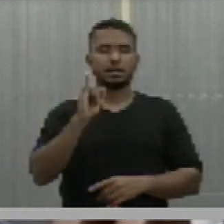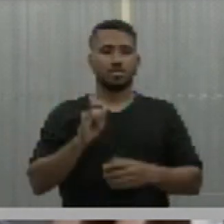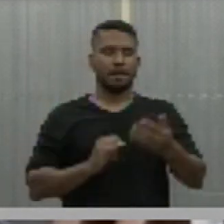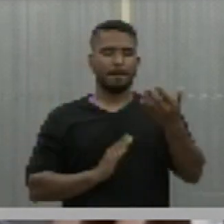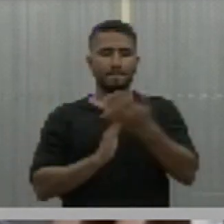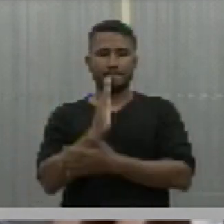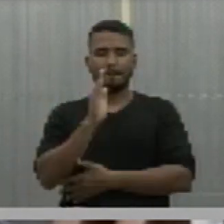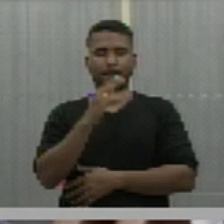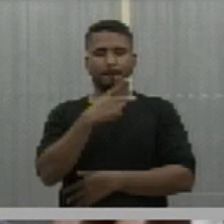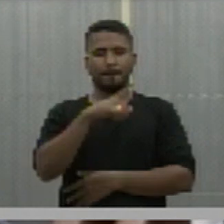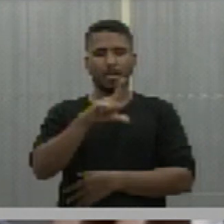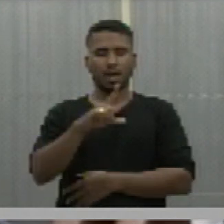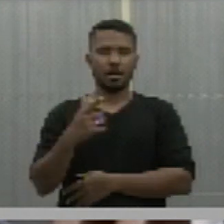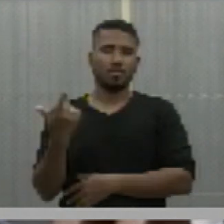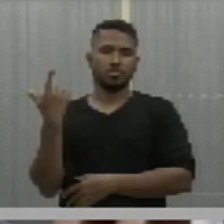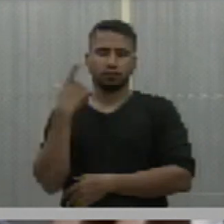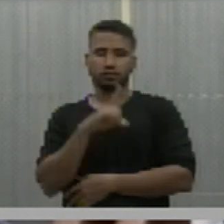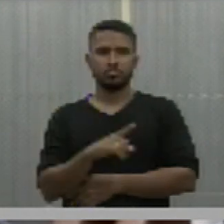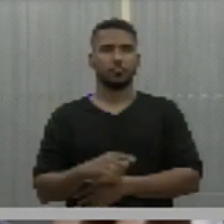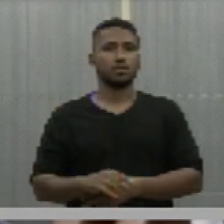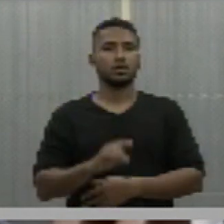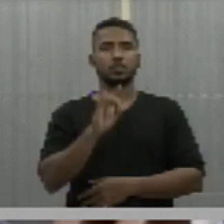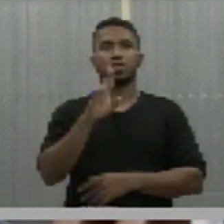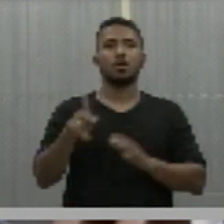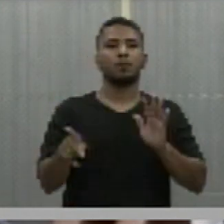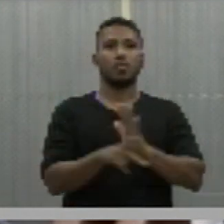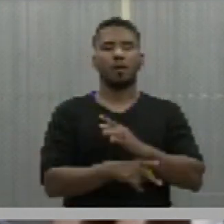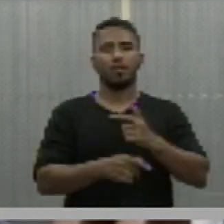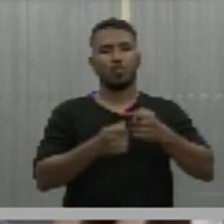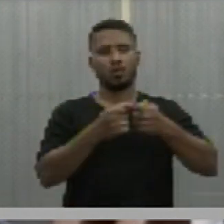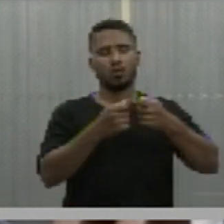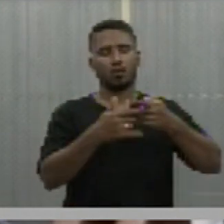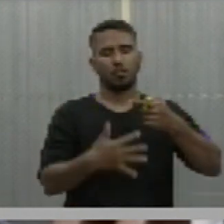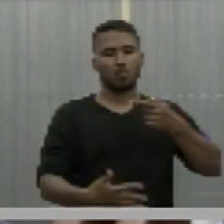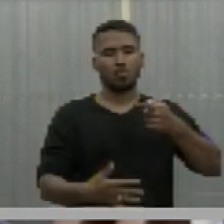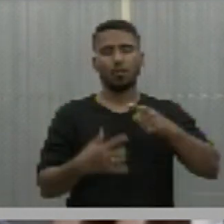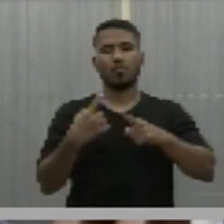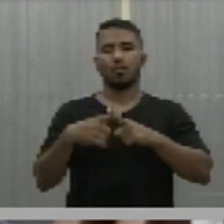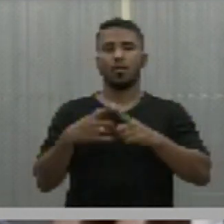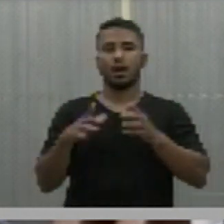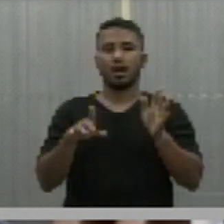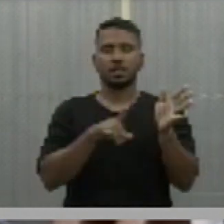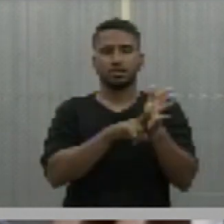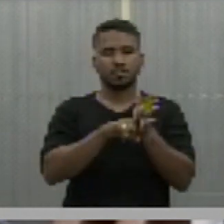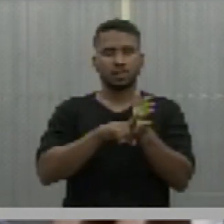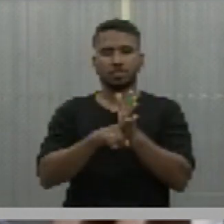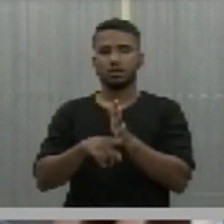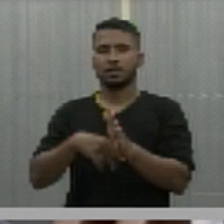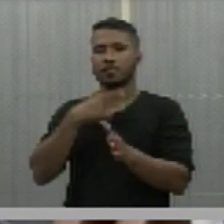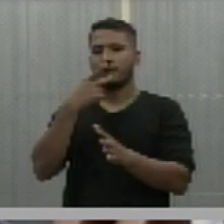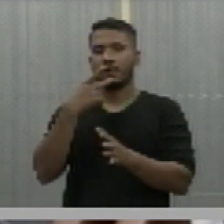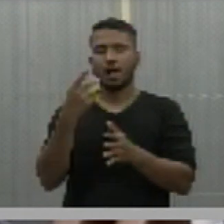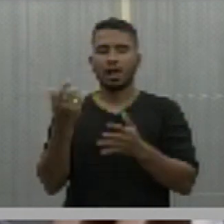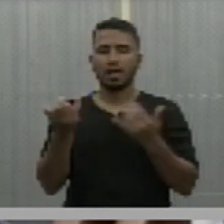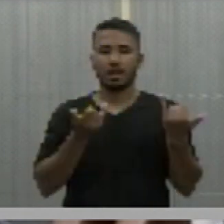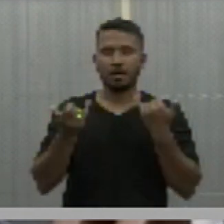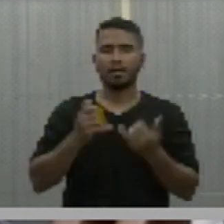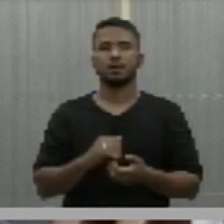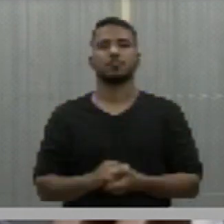PL das fake news só do Google, só por causa das pesquisas a respeito das notícias.